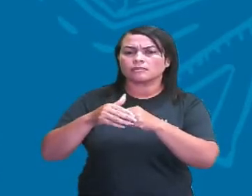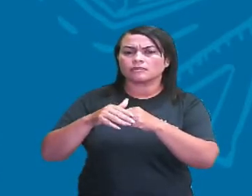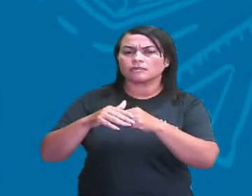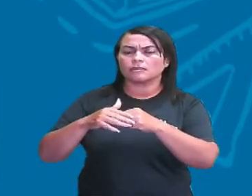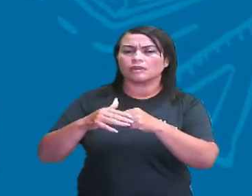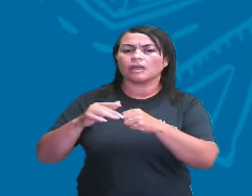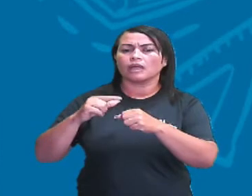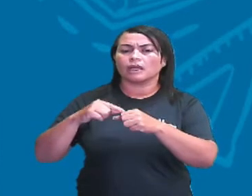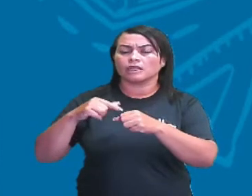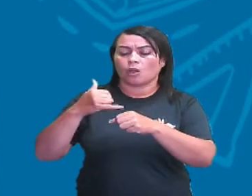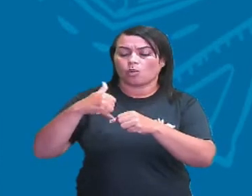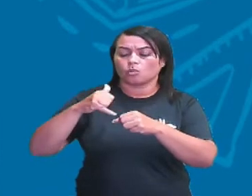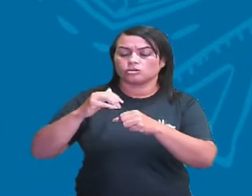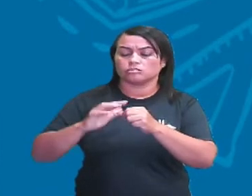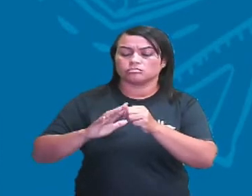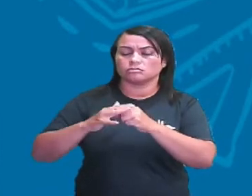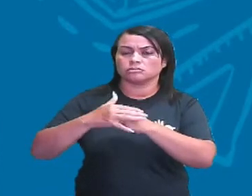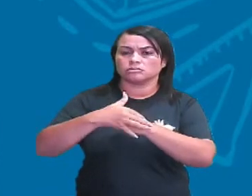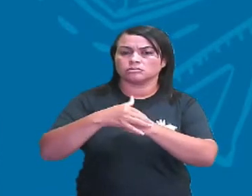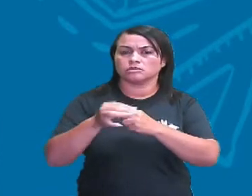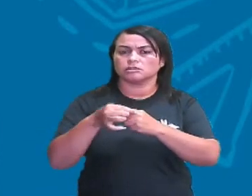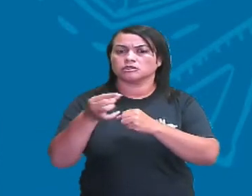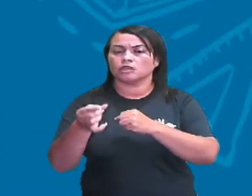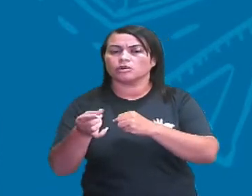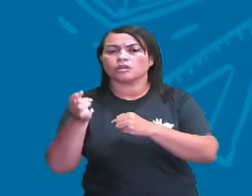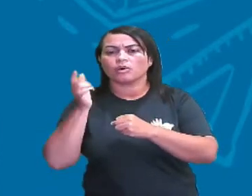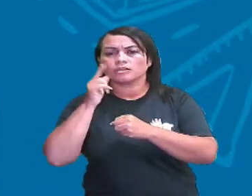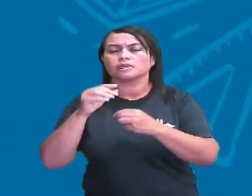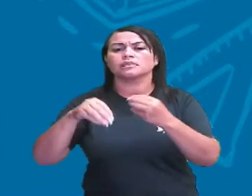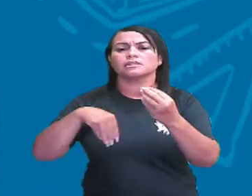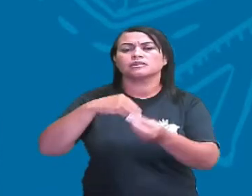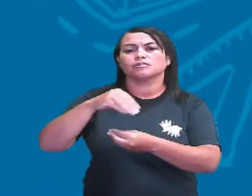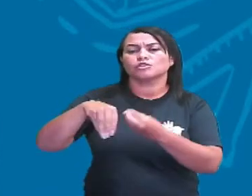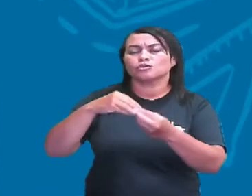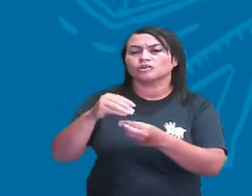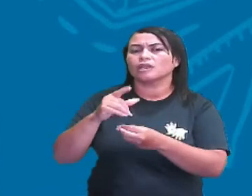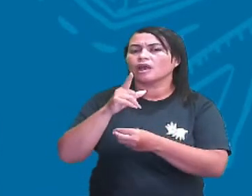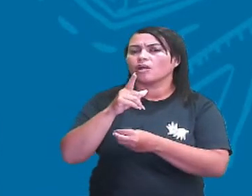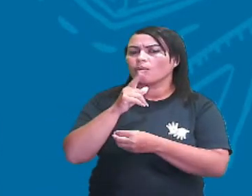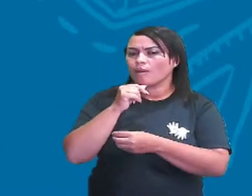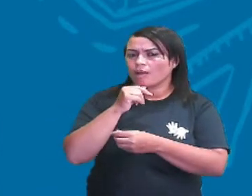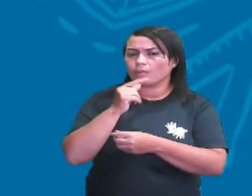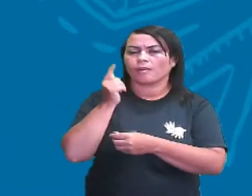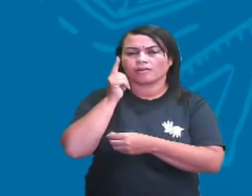e a outra ponta se mistura com a água e consegue remover a sujeira.